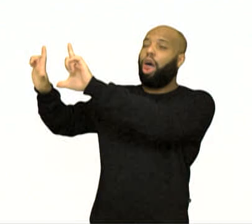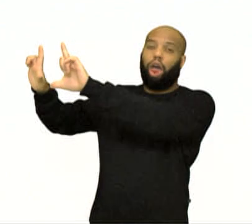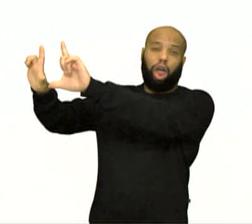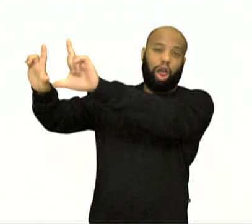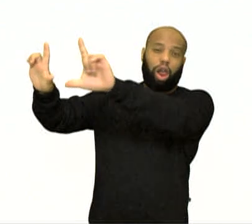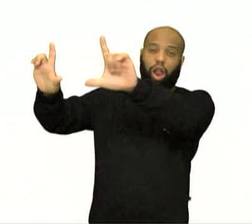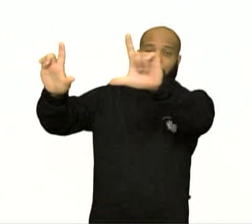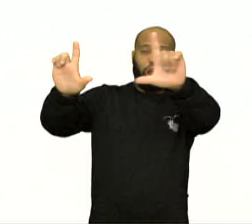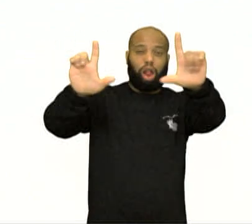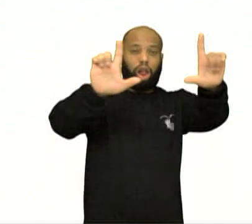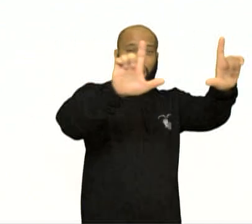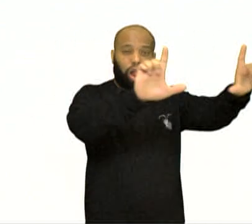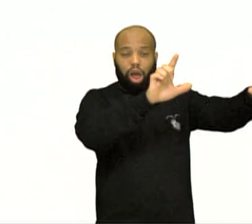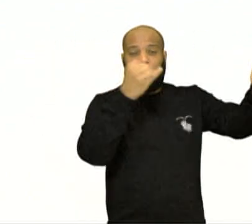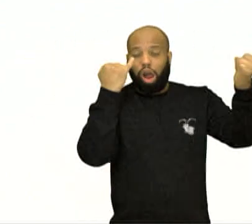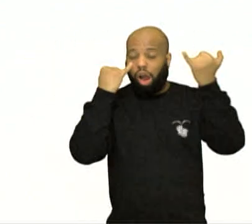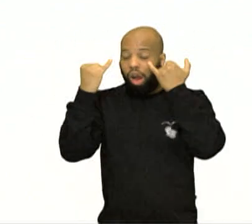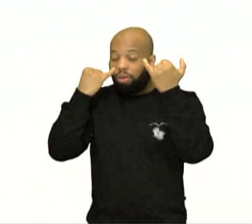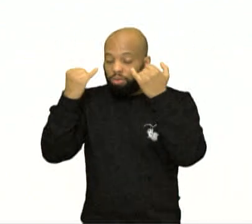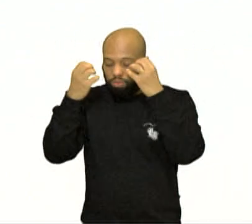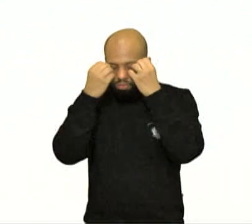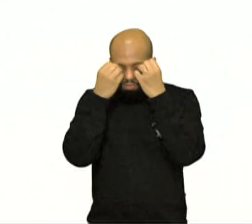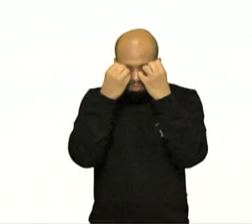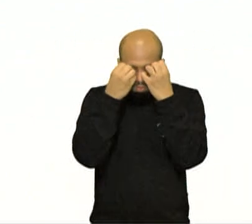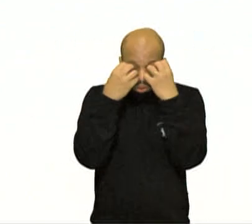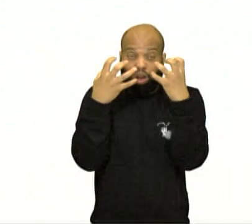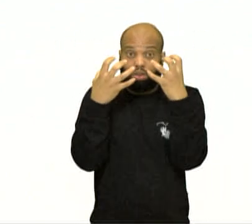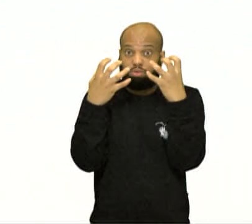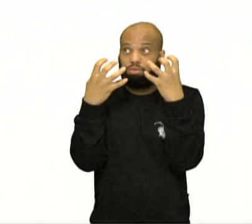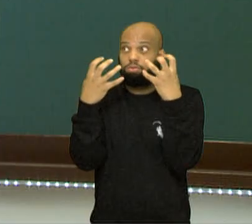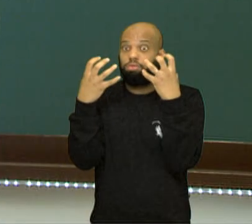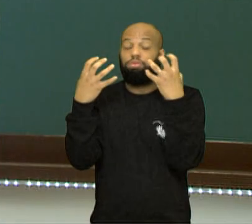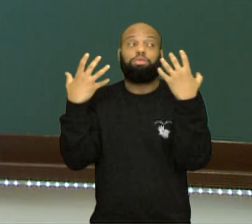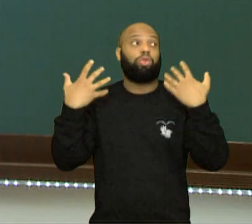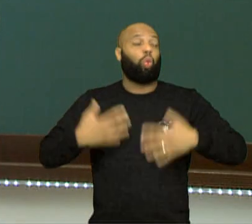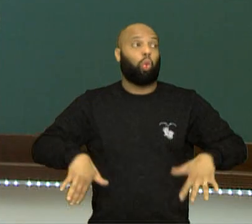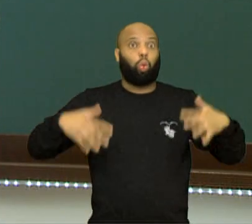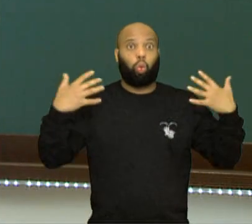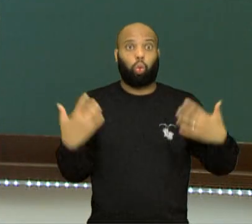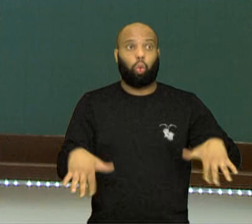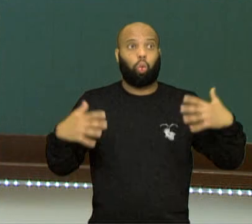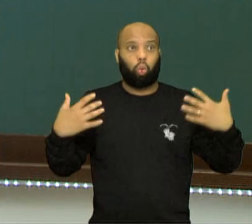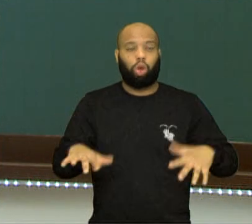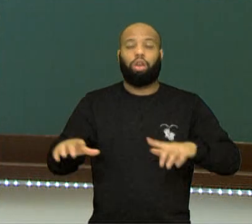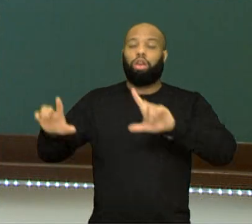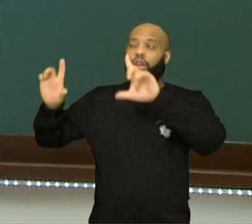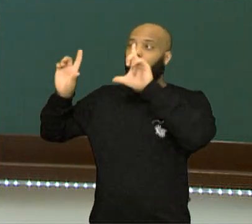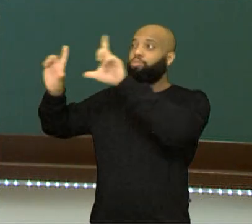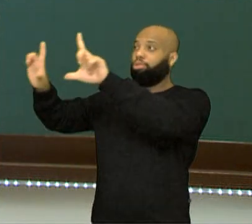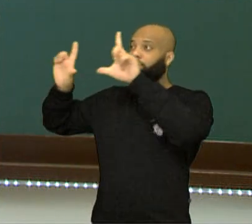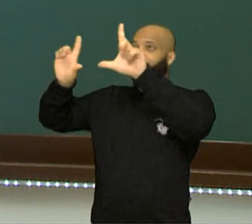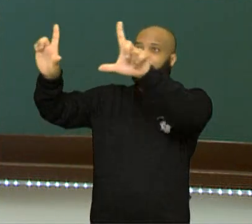grande quantidade de informações que são expostas ali no espaço urbano. Placas,